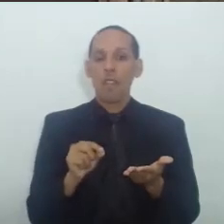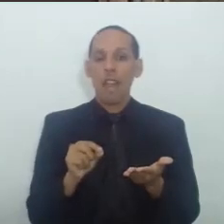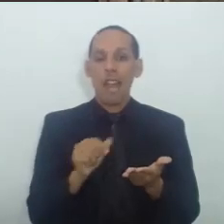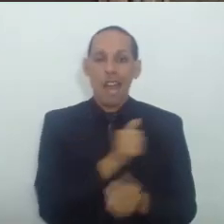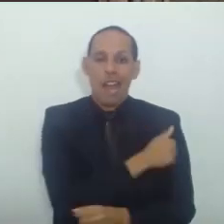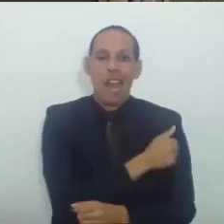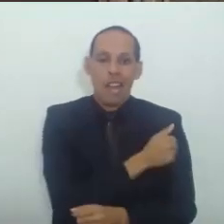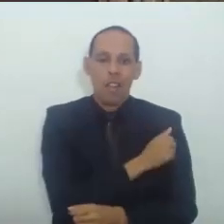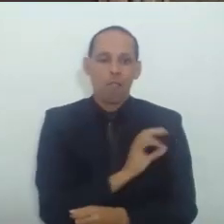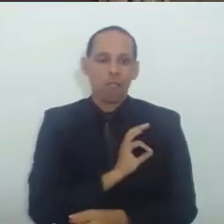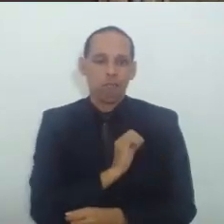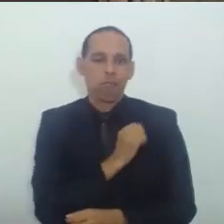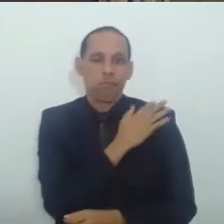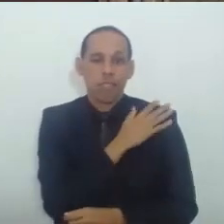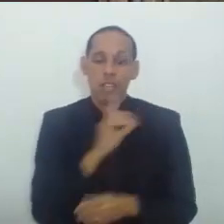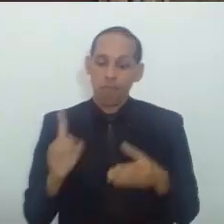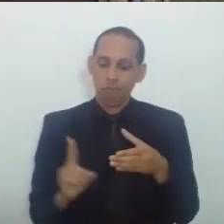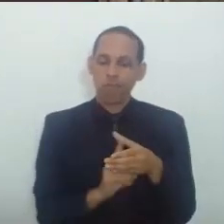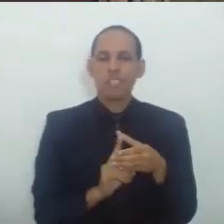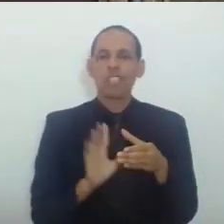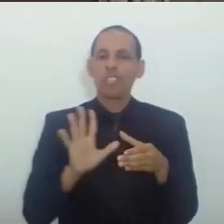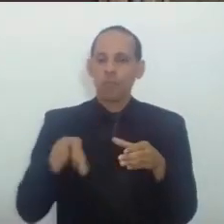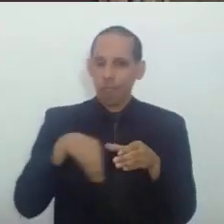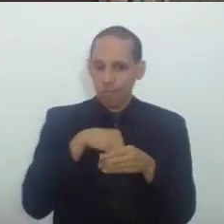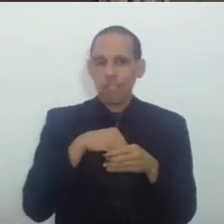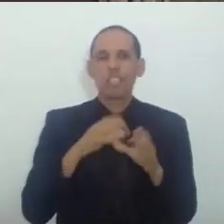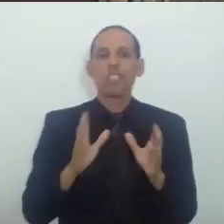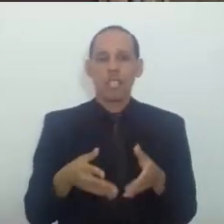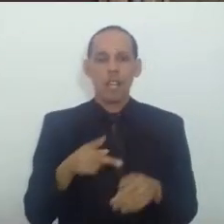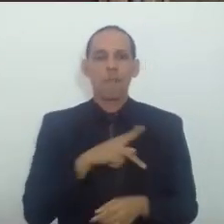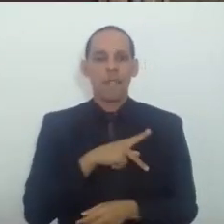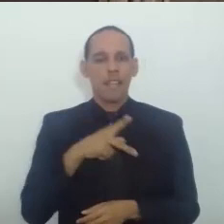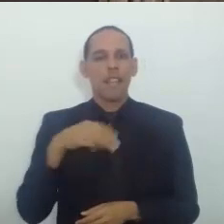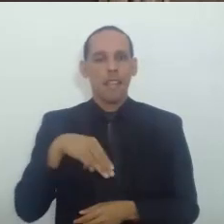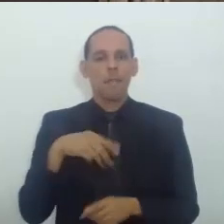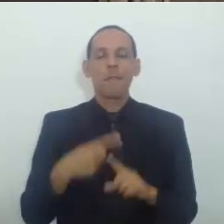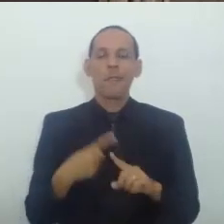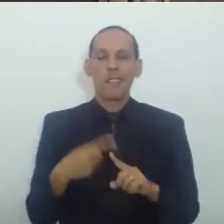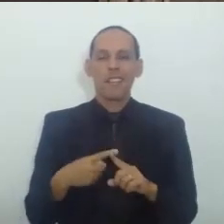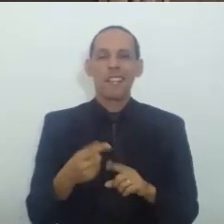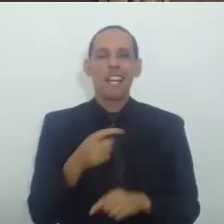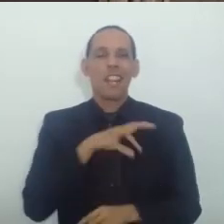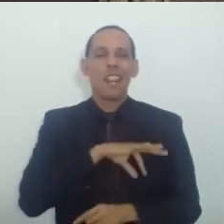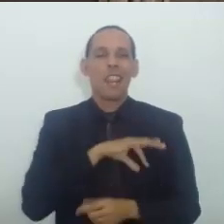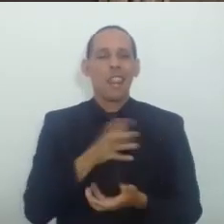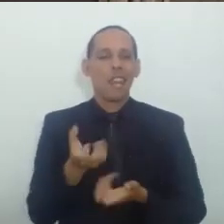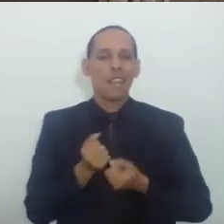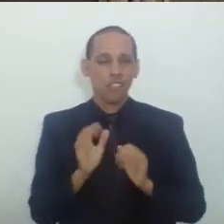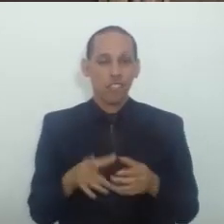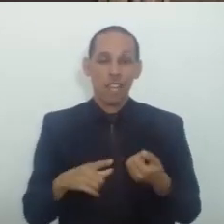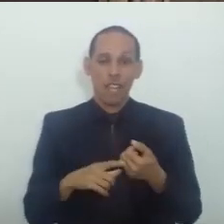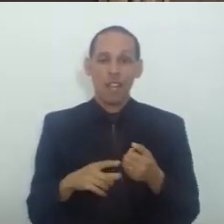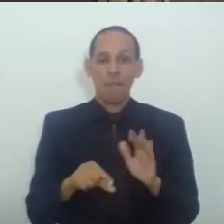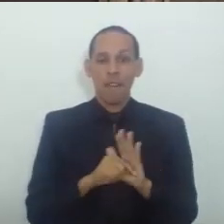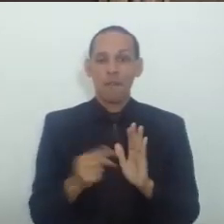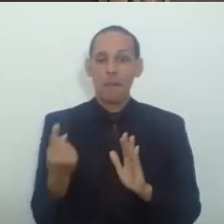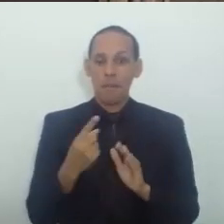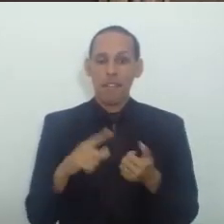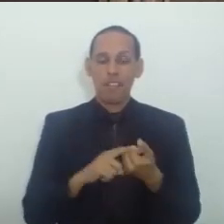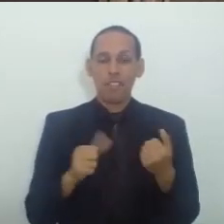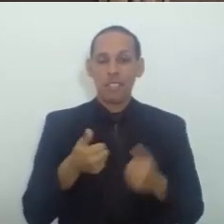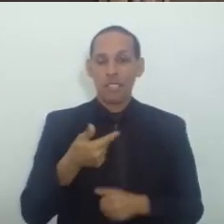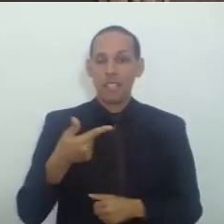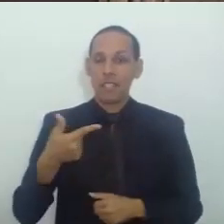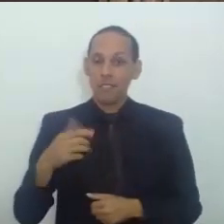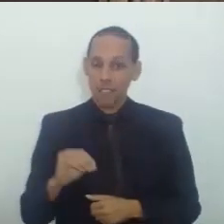integrantes Da polícia Militar Até porque Ele recebe Salário O parágrafo Primeiro Do artigo 122 Do estado Prevê Que